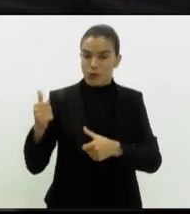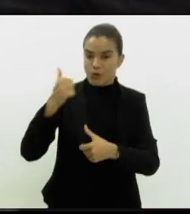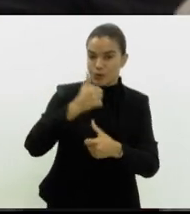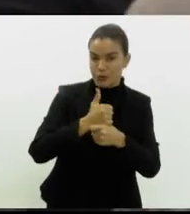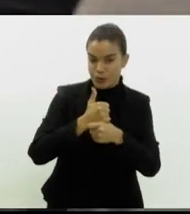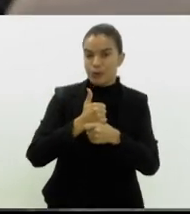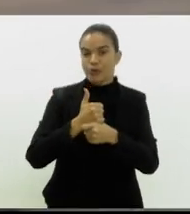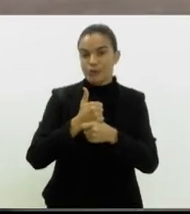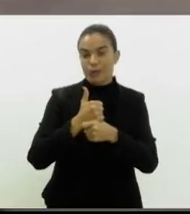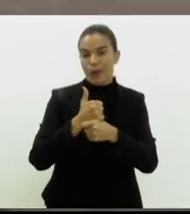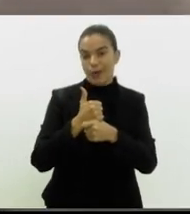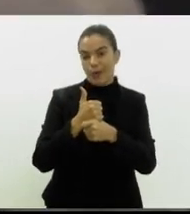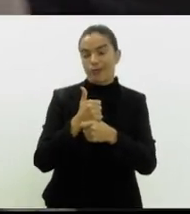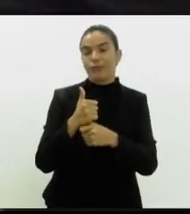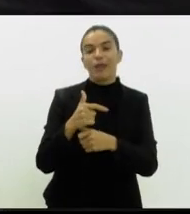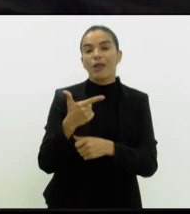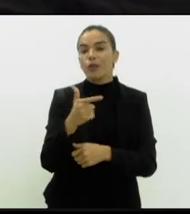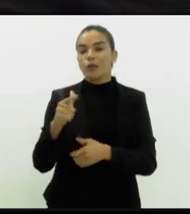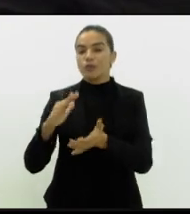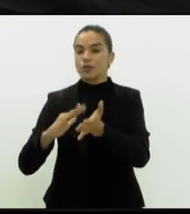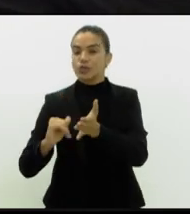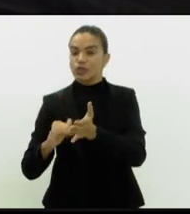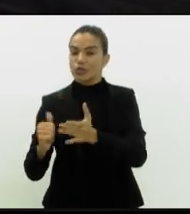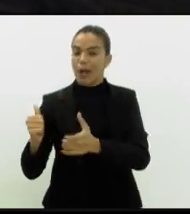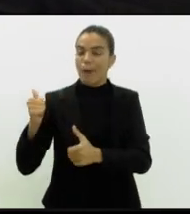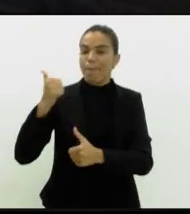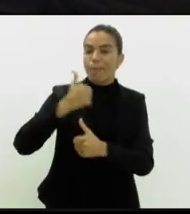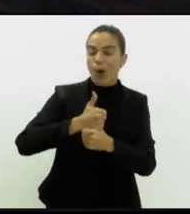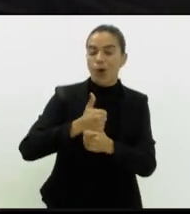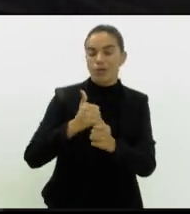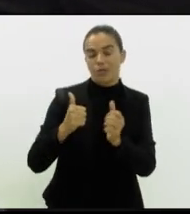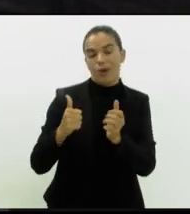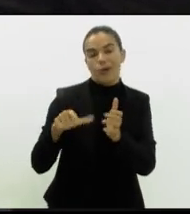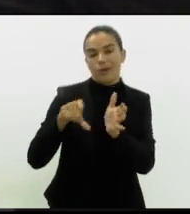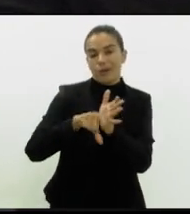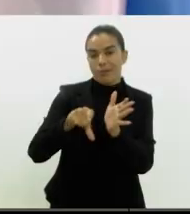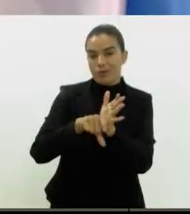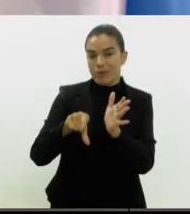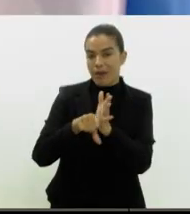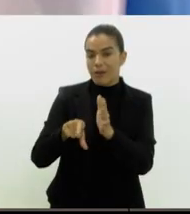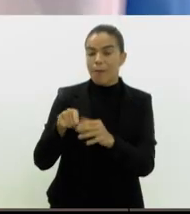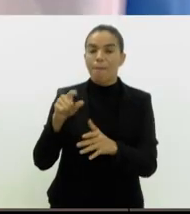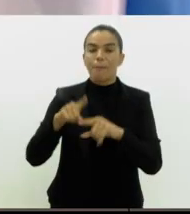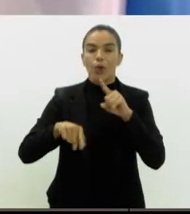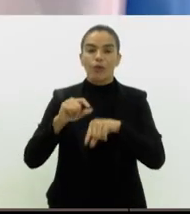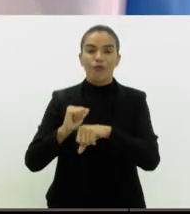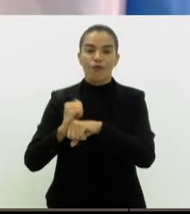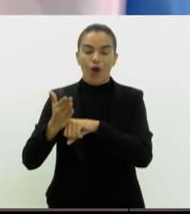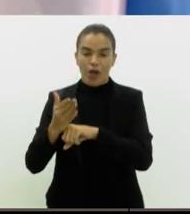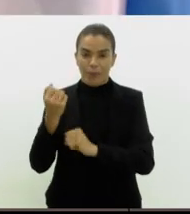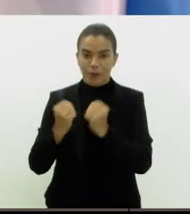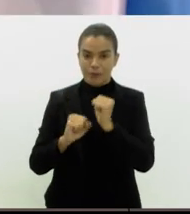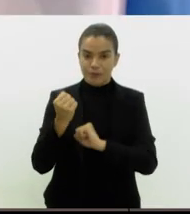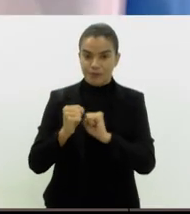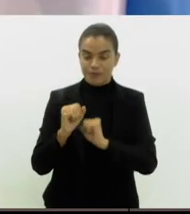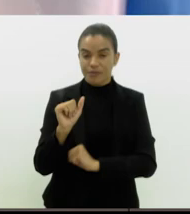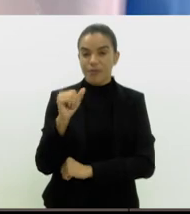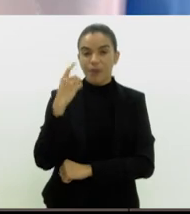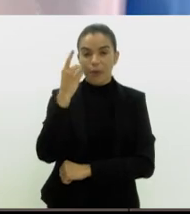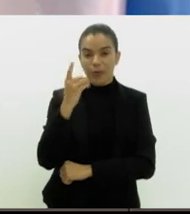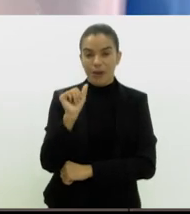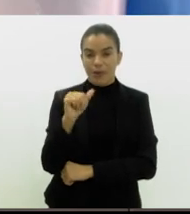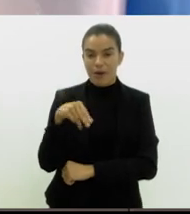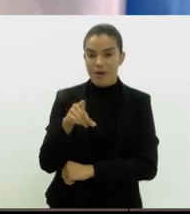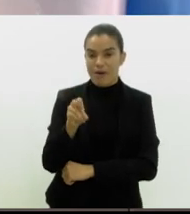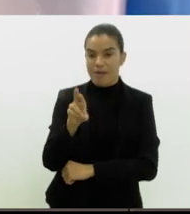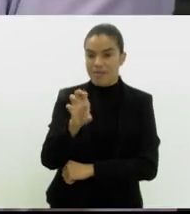local e não retirar da substituição tributária para o produto que vende fora. Segundo o deputado André Correia, presidente da